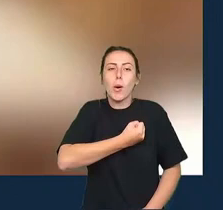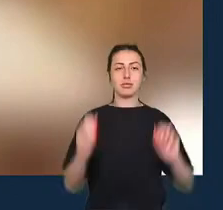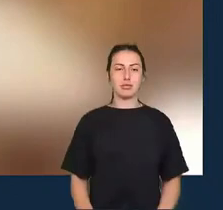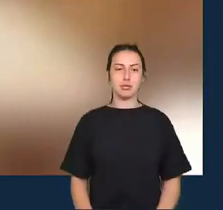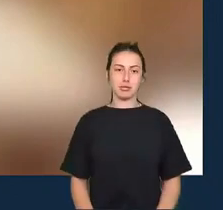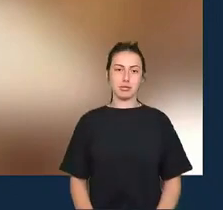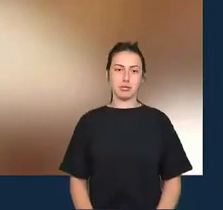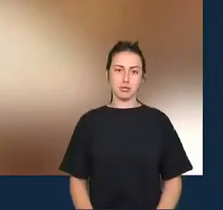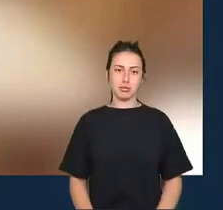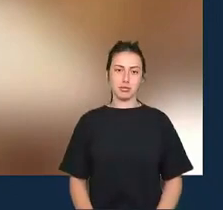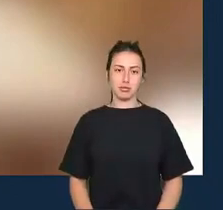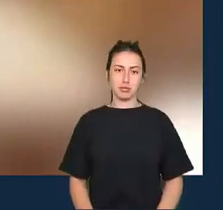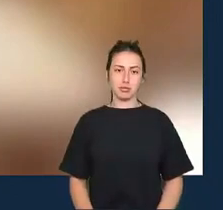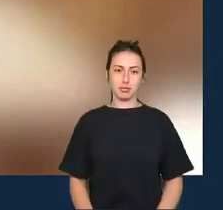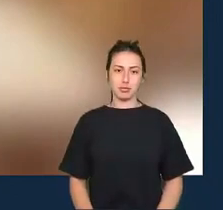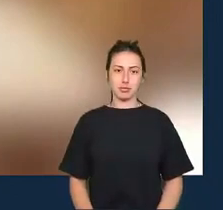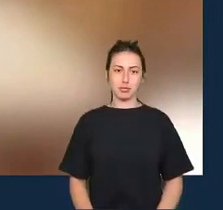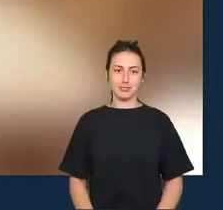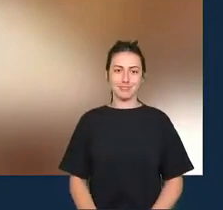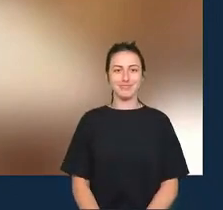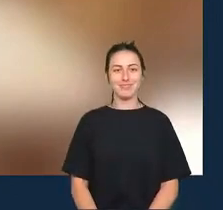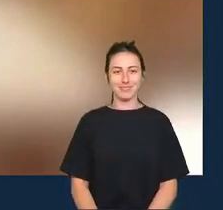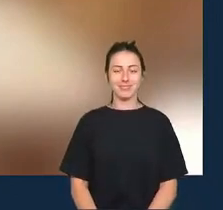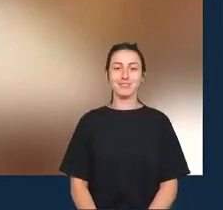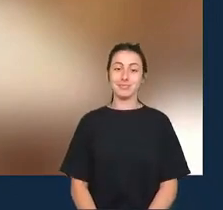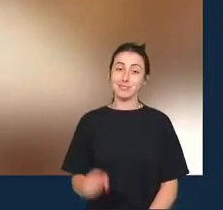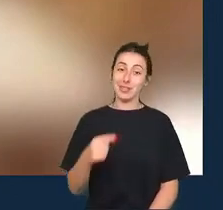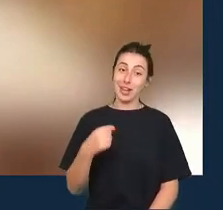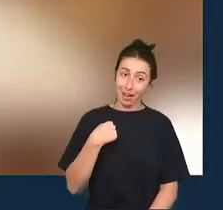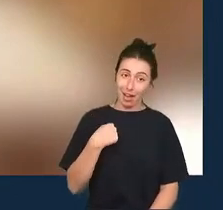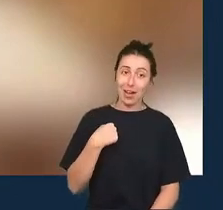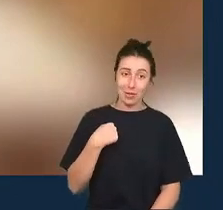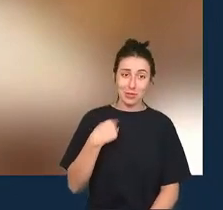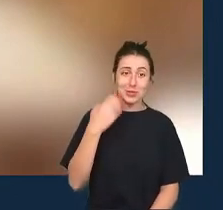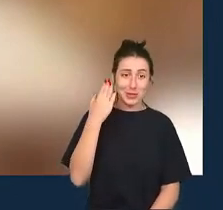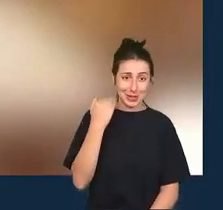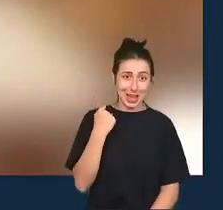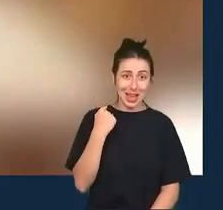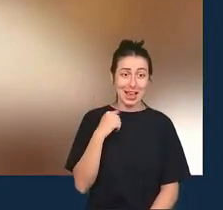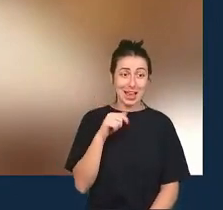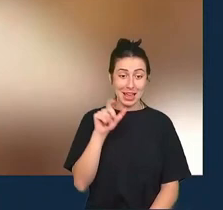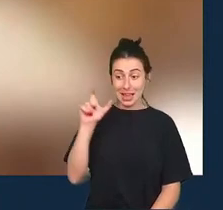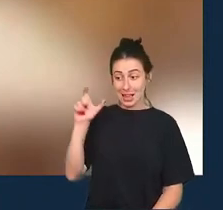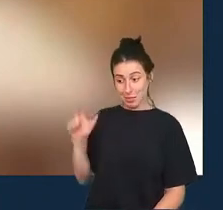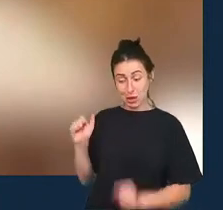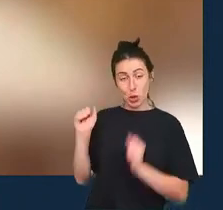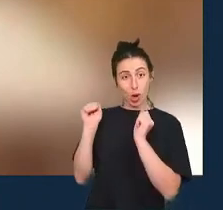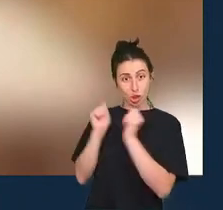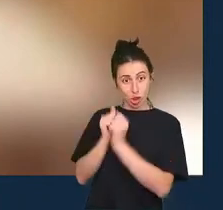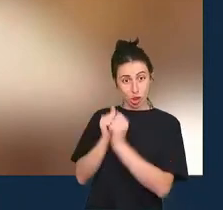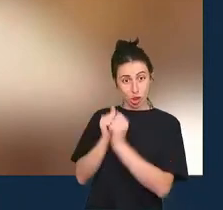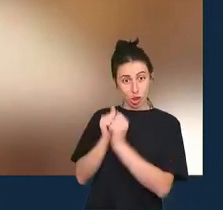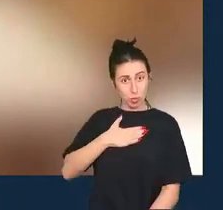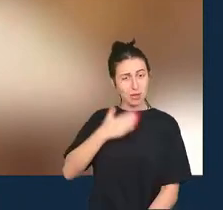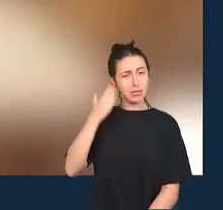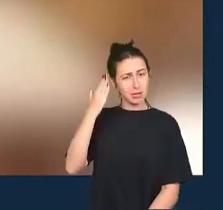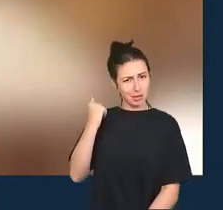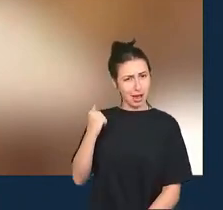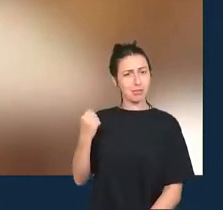nós eu tenho ciência e a pessoa também que está comigo tem ciência de que